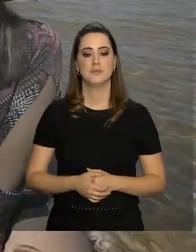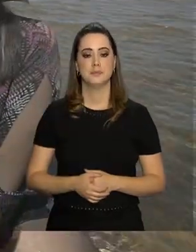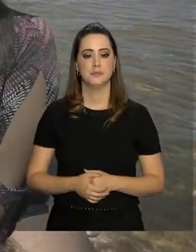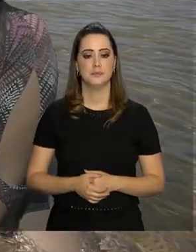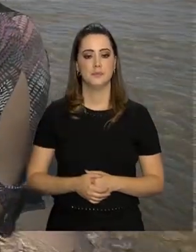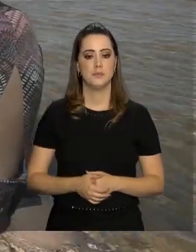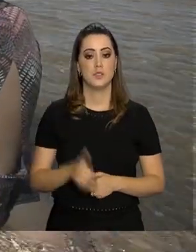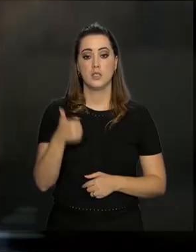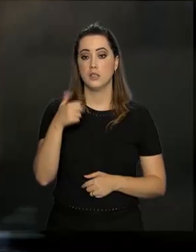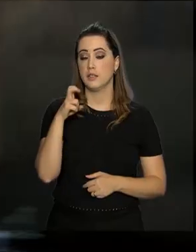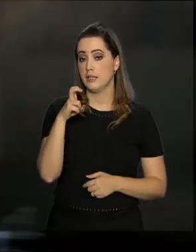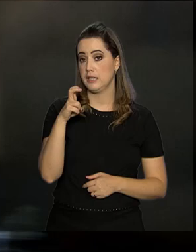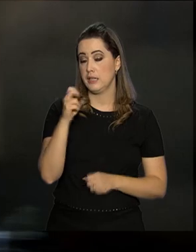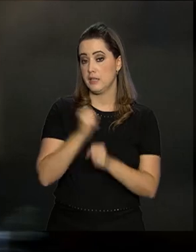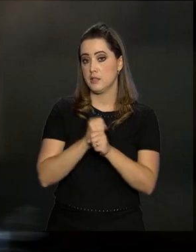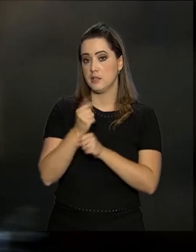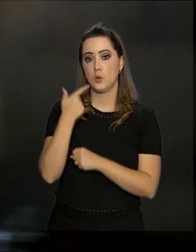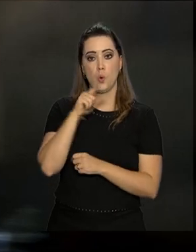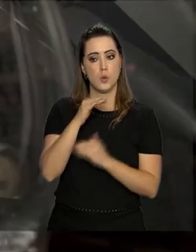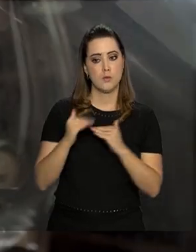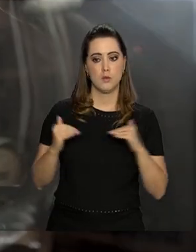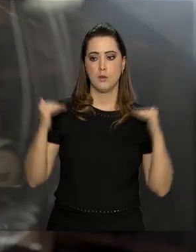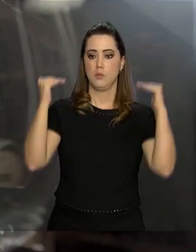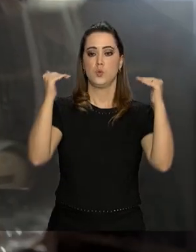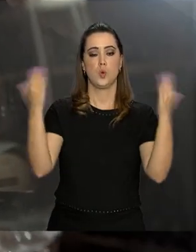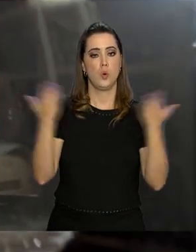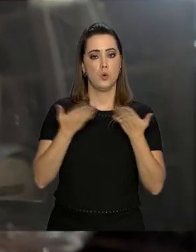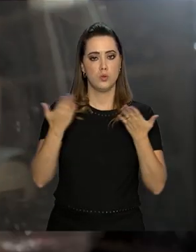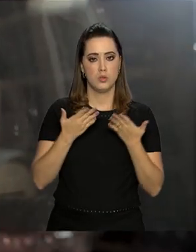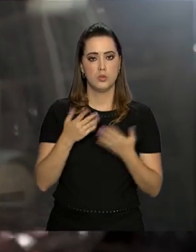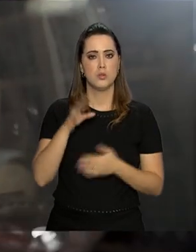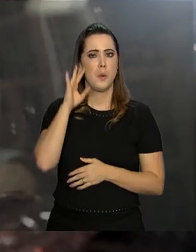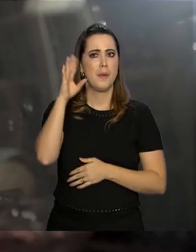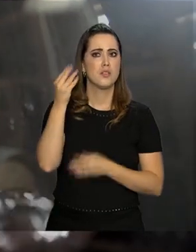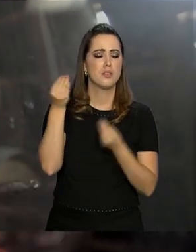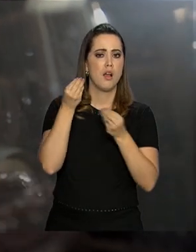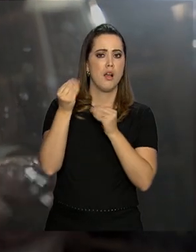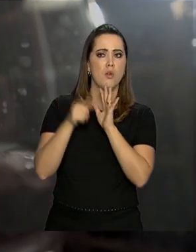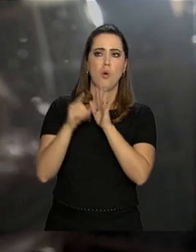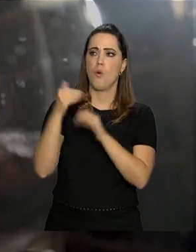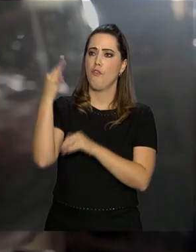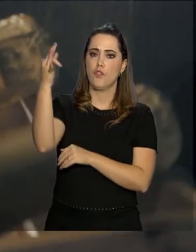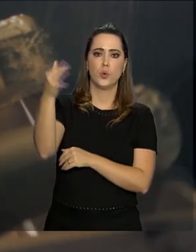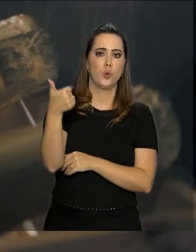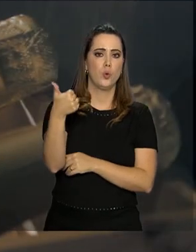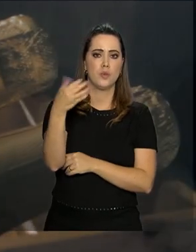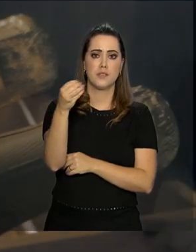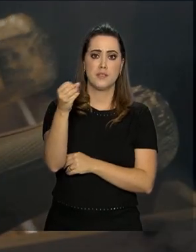Se em 15 anos a gente atingiu esse patamar que temos hoje, eu gostava de imaginar como é que a gente está daqui a 100 anos.